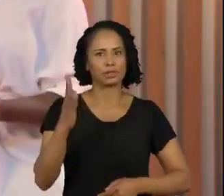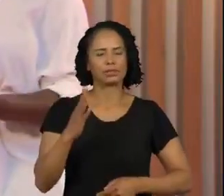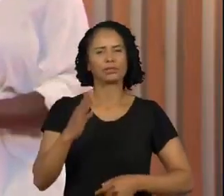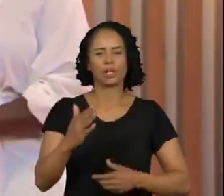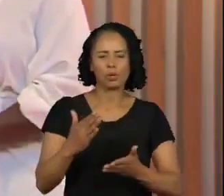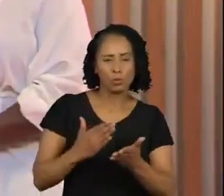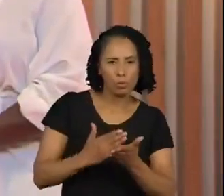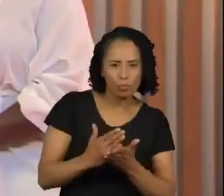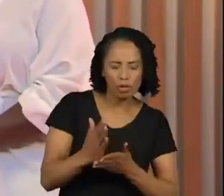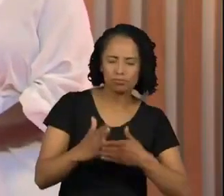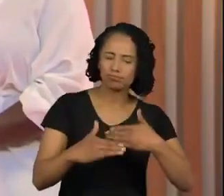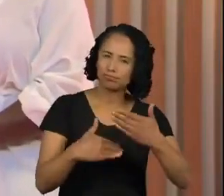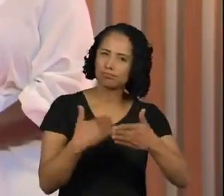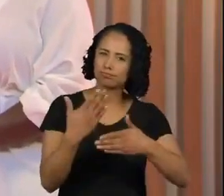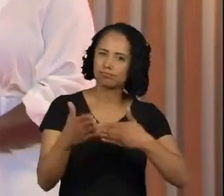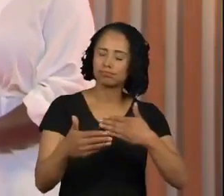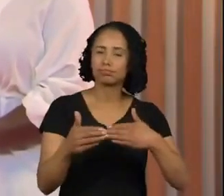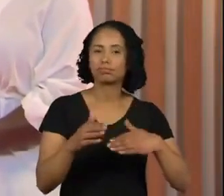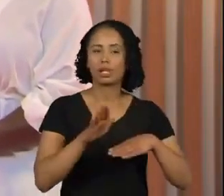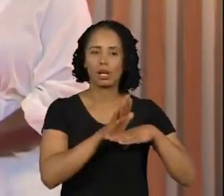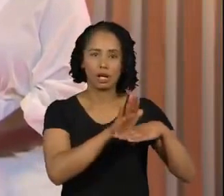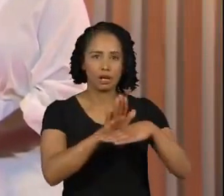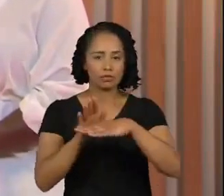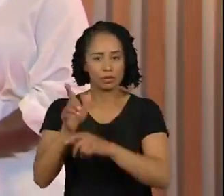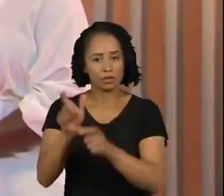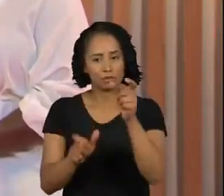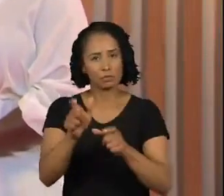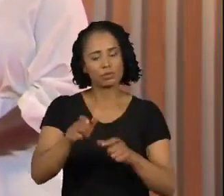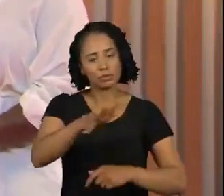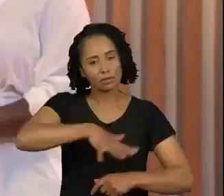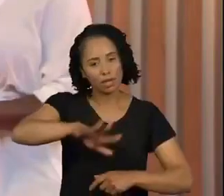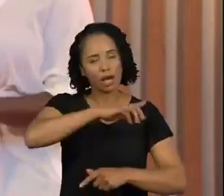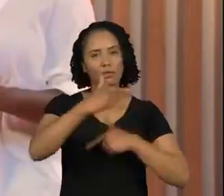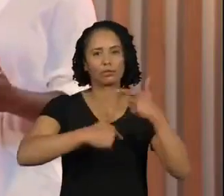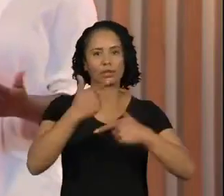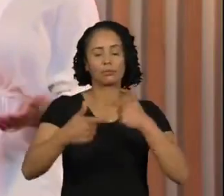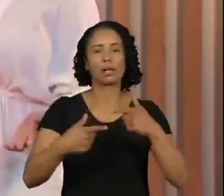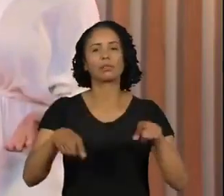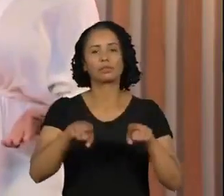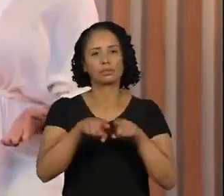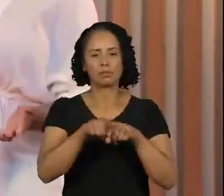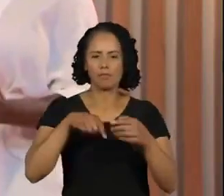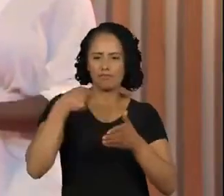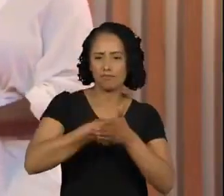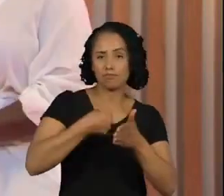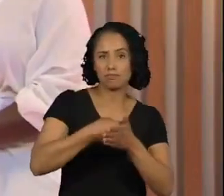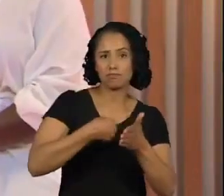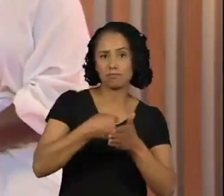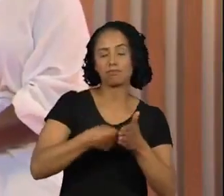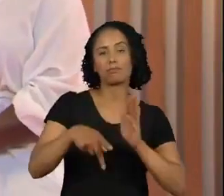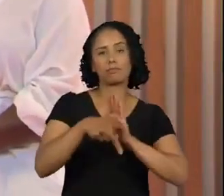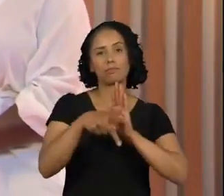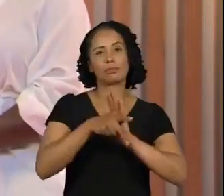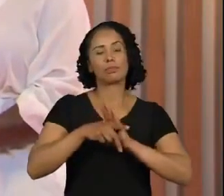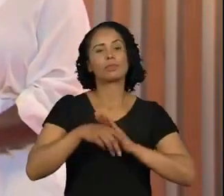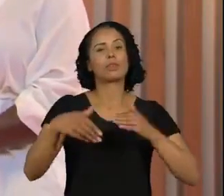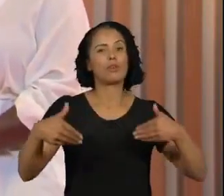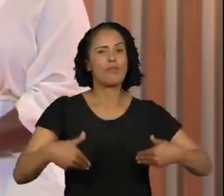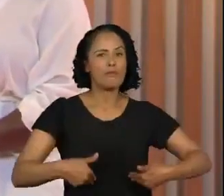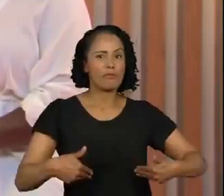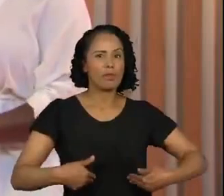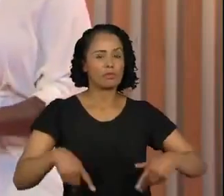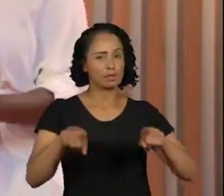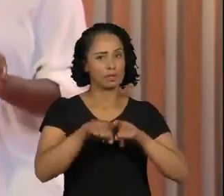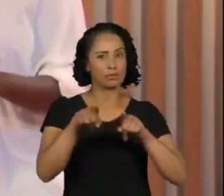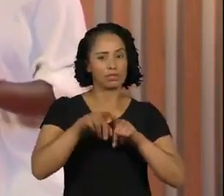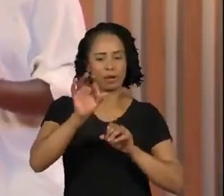encaminhamento para o mercado de trabalho até campanhas de combate à fome. Atuante há 10 anos, a entidade desenvolveu um modelo de